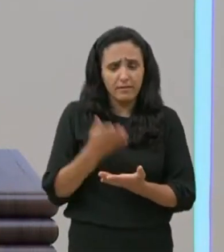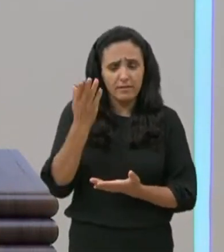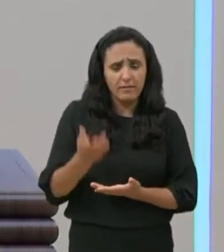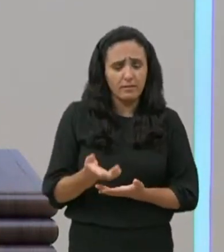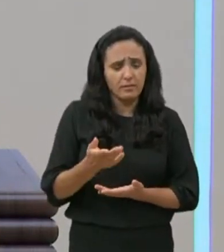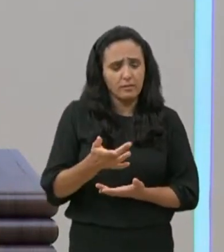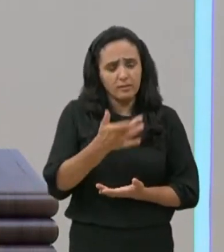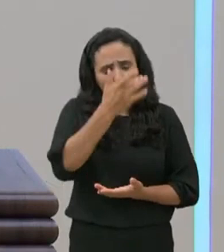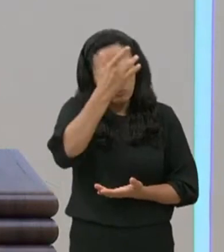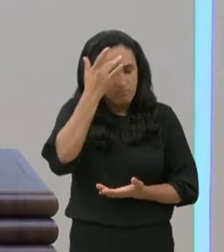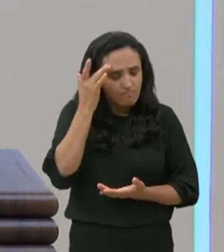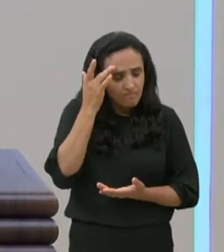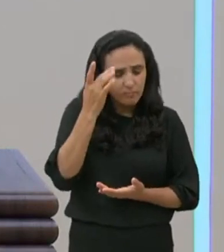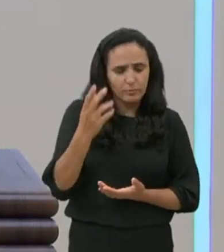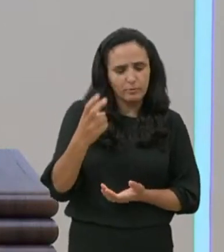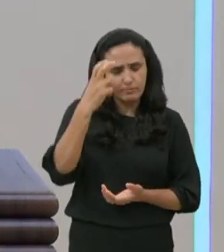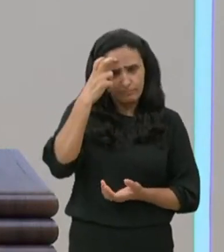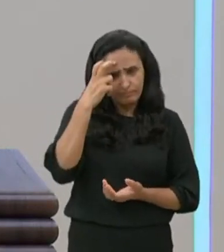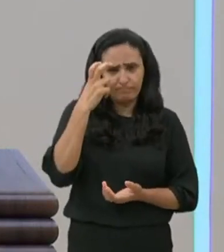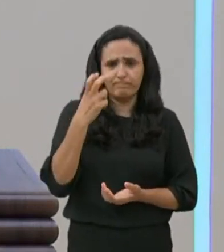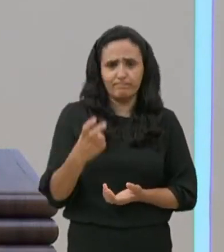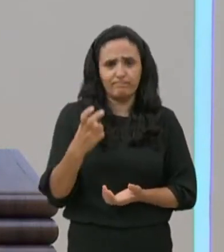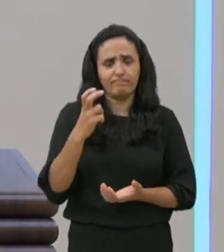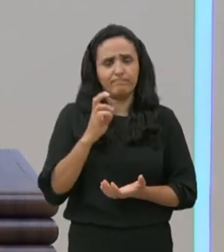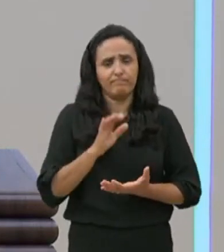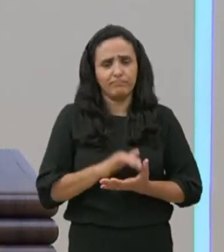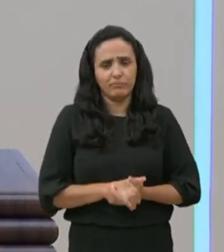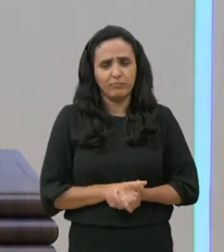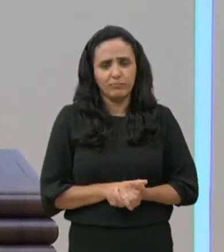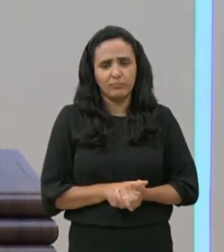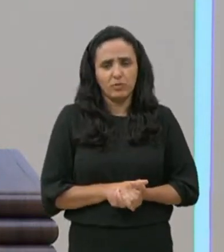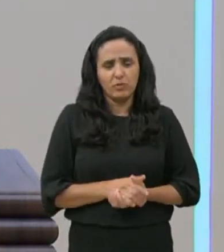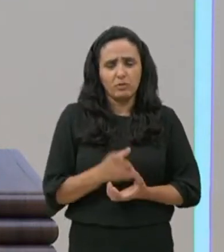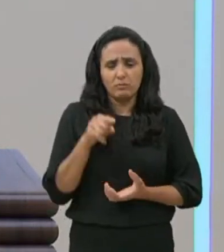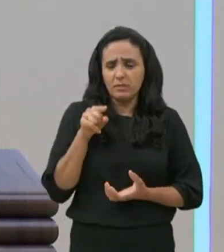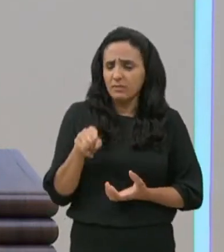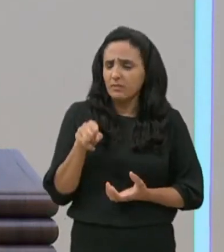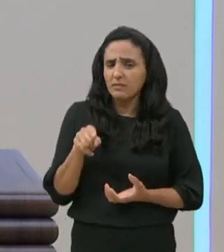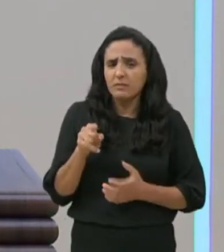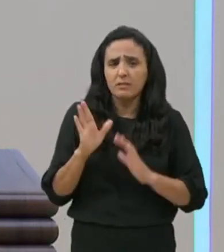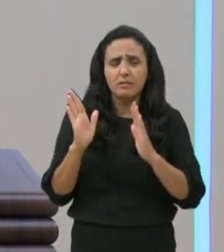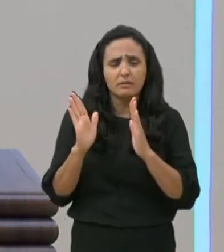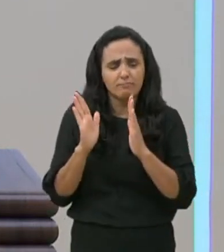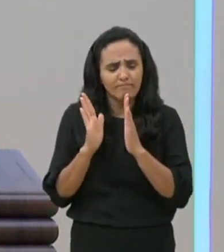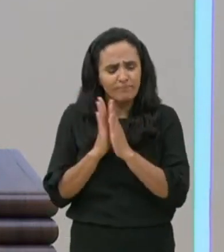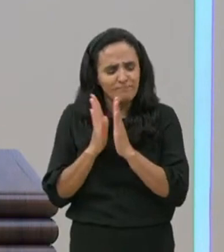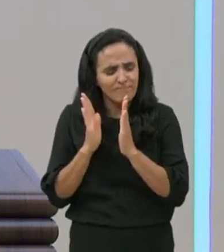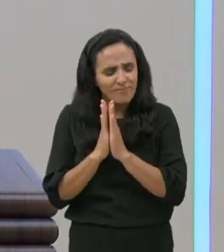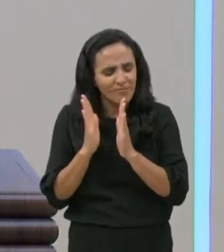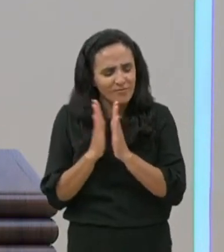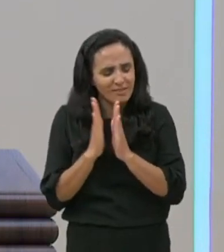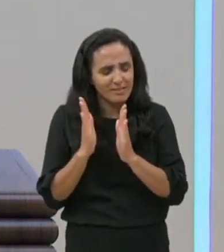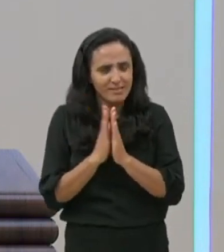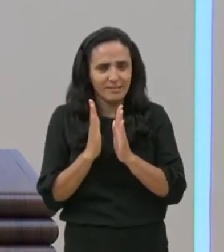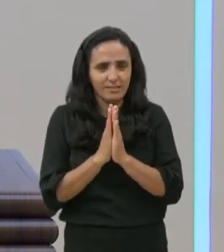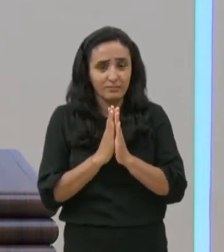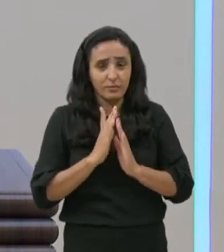vemos neste homem, este centurião, um intercessor, aquele que